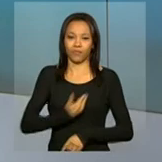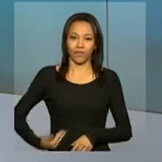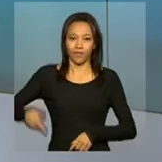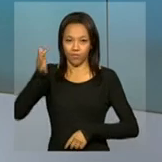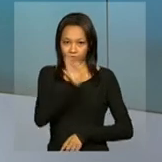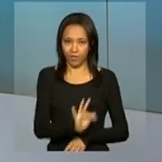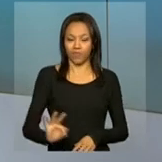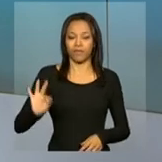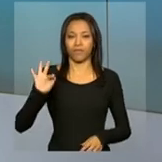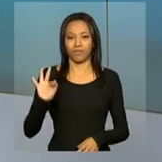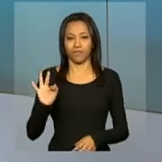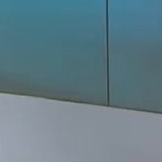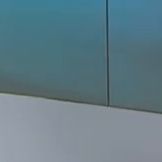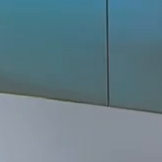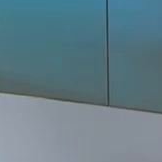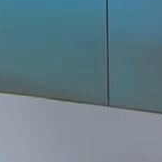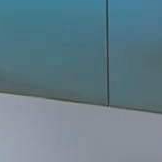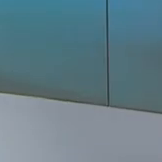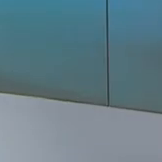TV do Governo Federal.